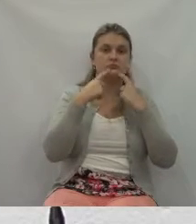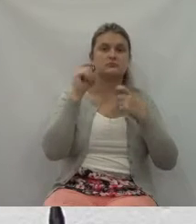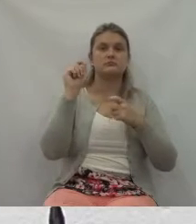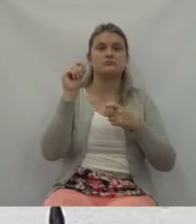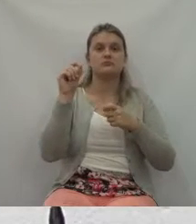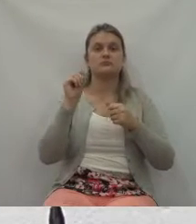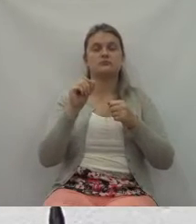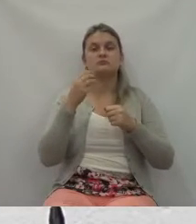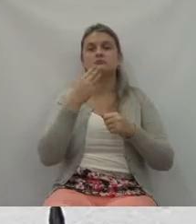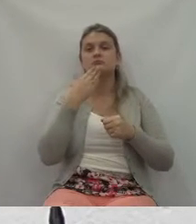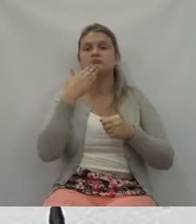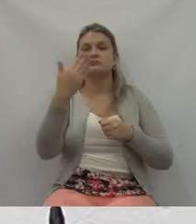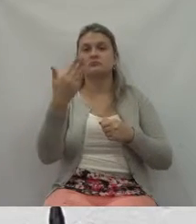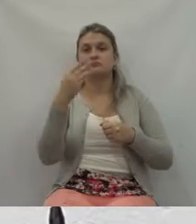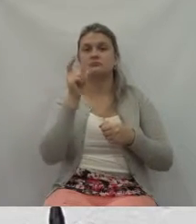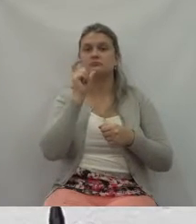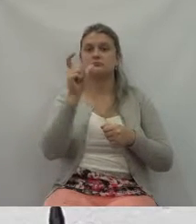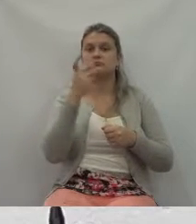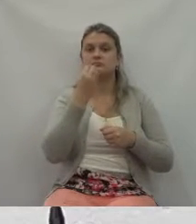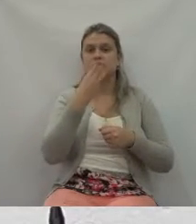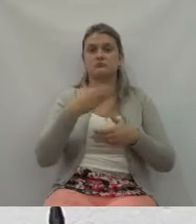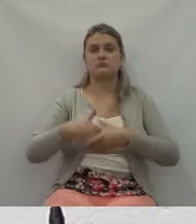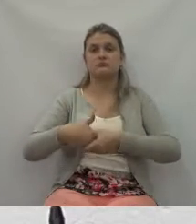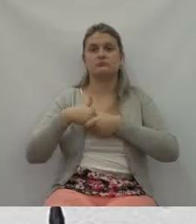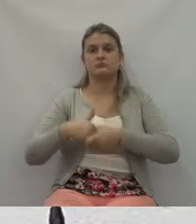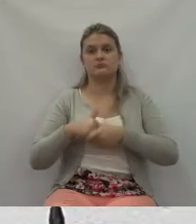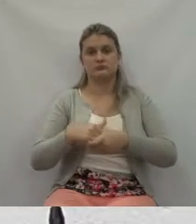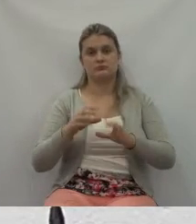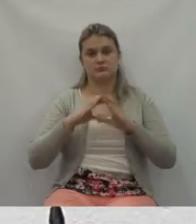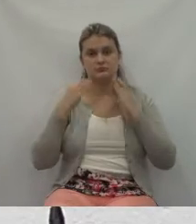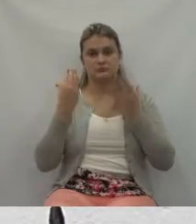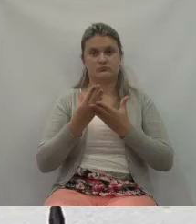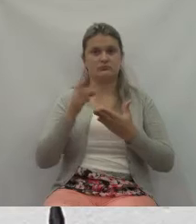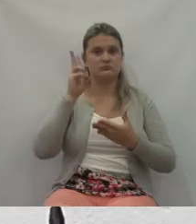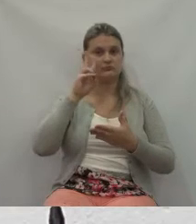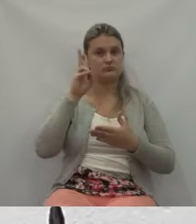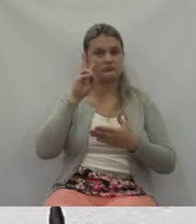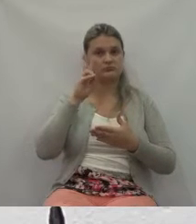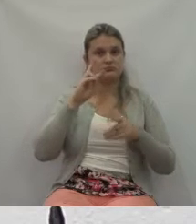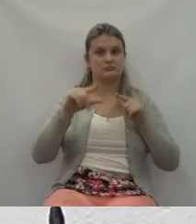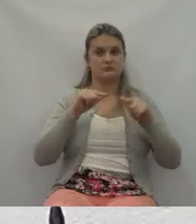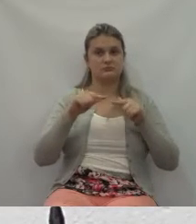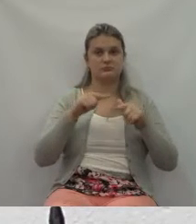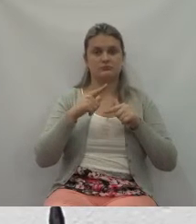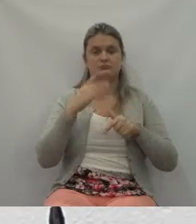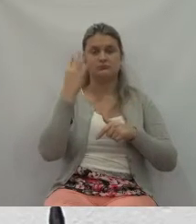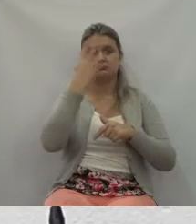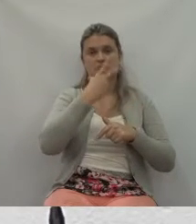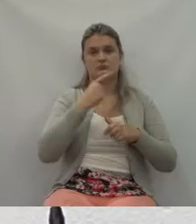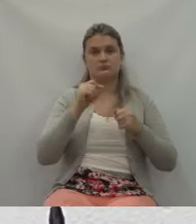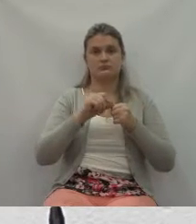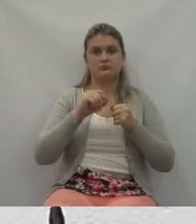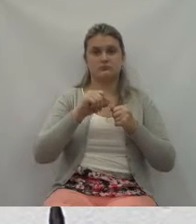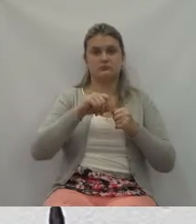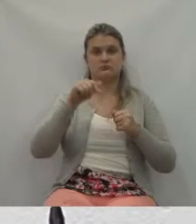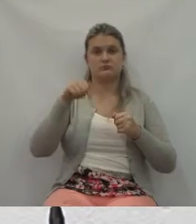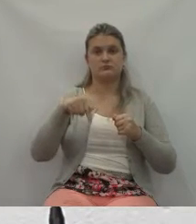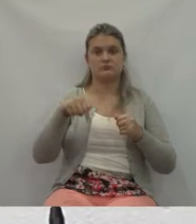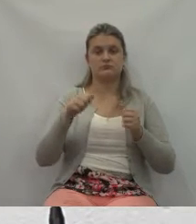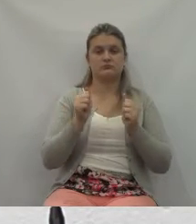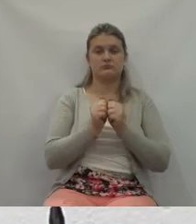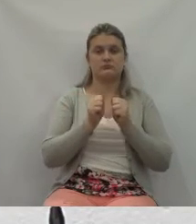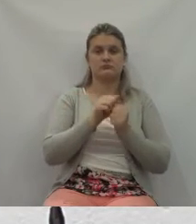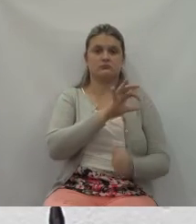parabéns à Câmara por essa iniciativa de lembrar esse trabalho belo também que foi feito aqui junto à Delegacia. Sucesso,